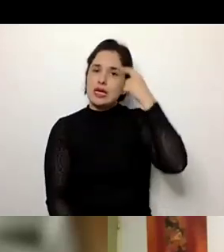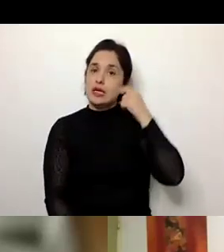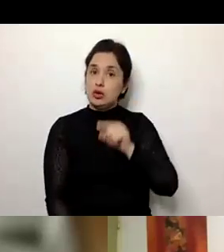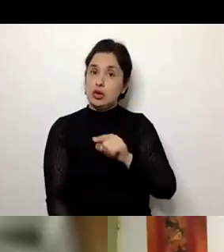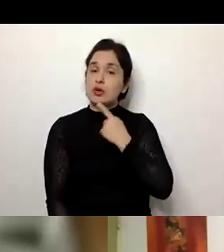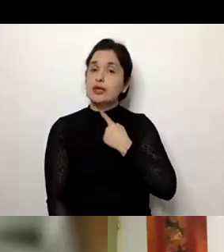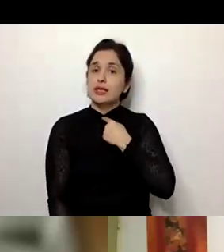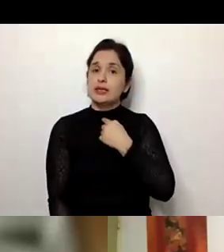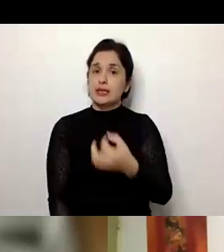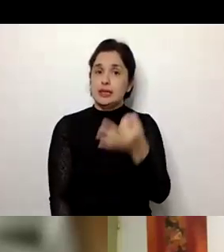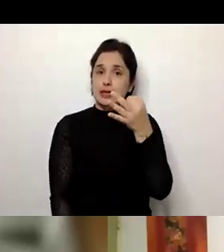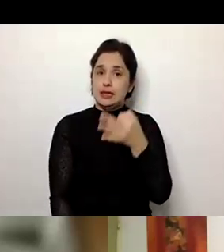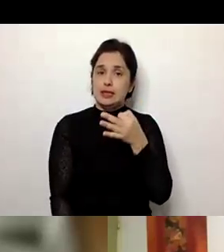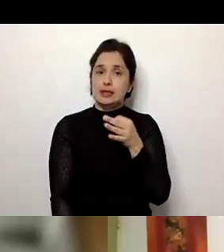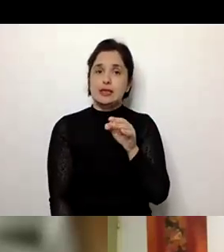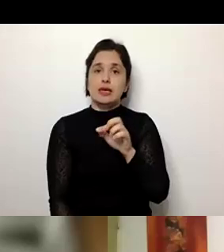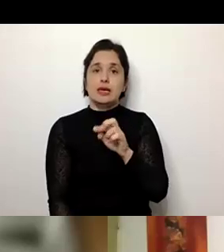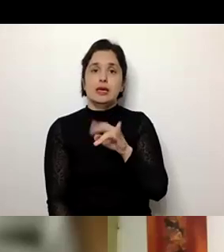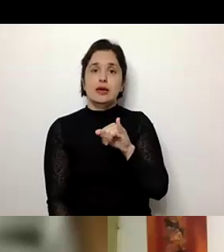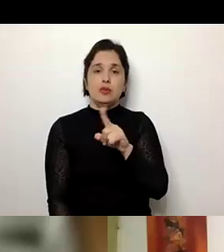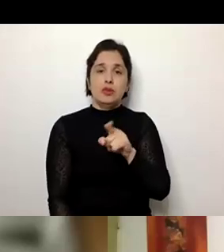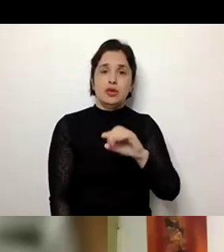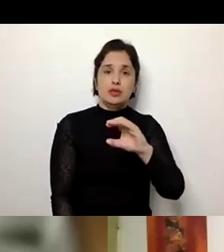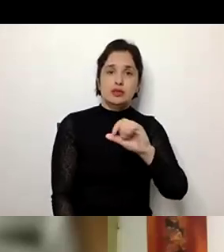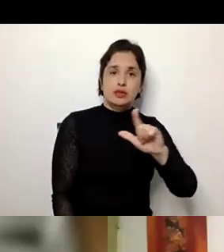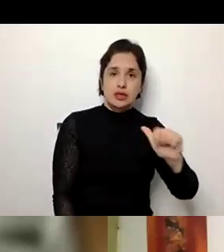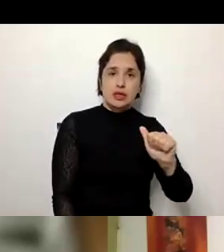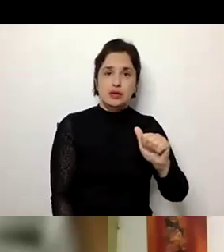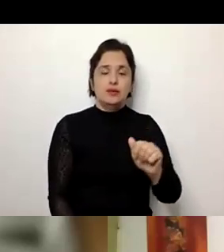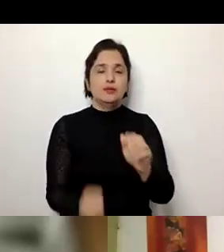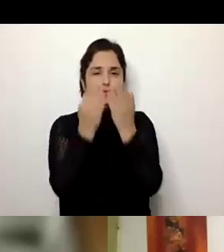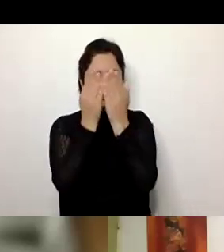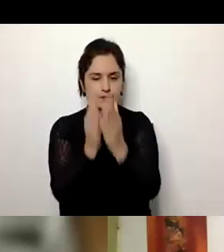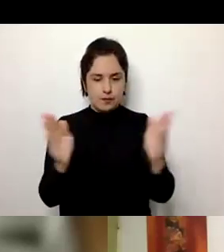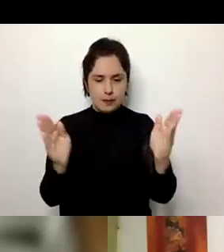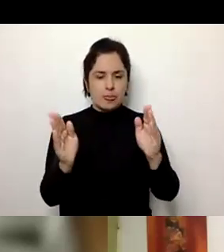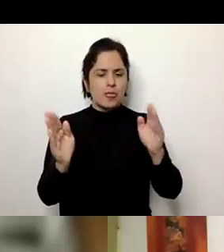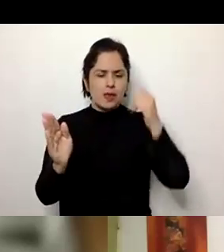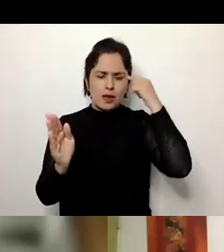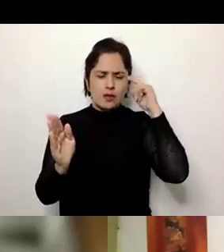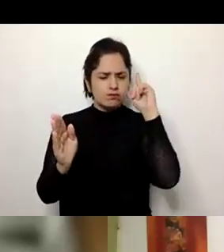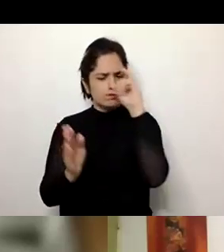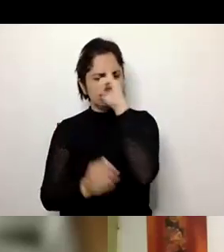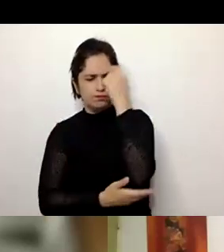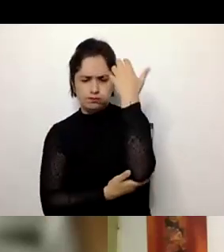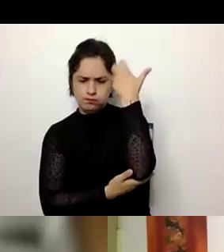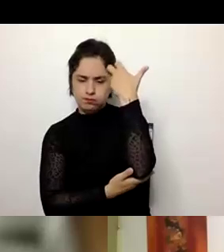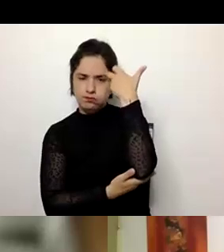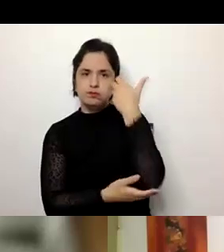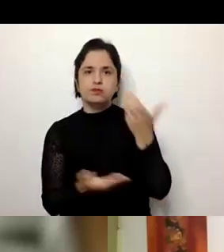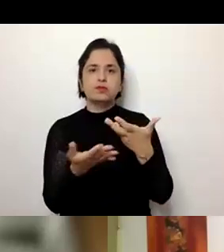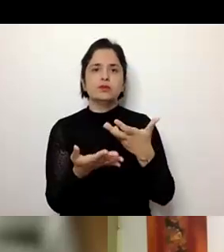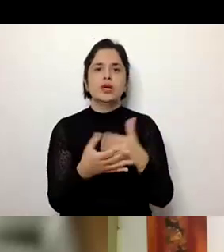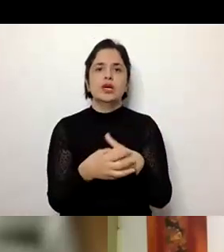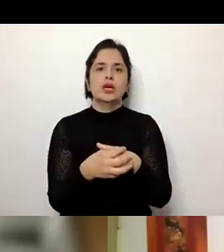interessantes que justamente plantea Priscila é que neste abril é importante poder pensar a complexidade de como finalmente